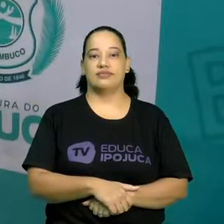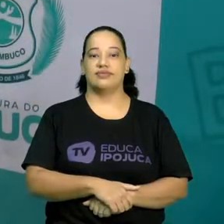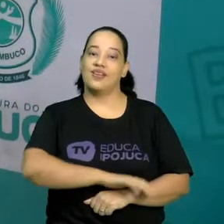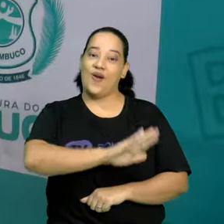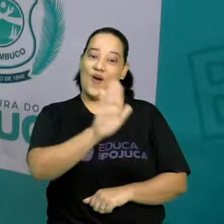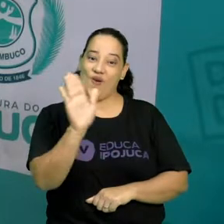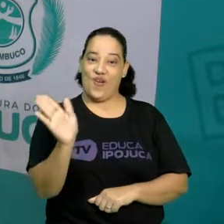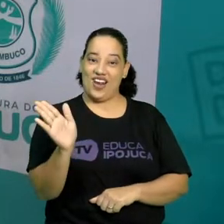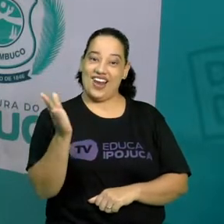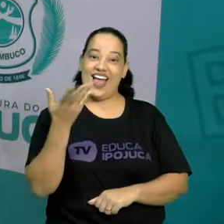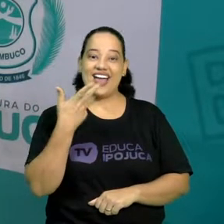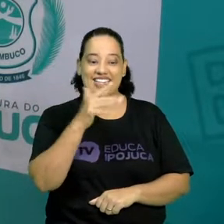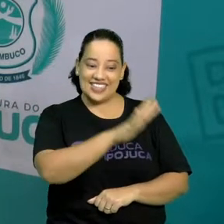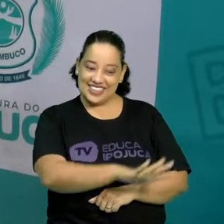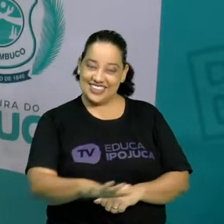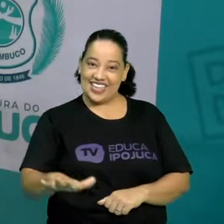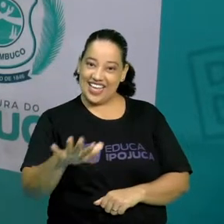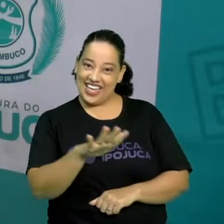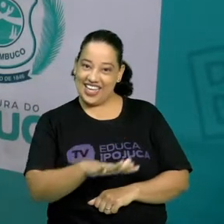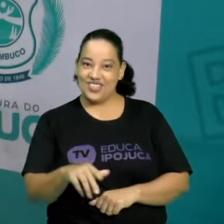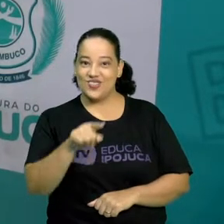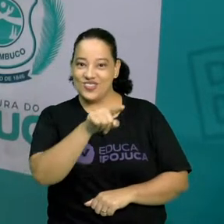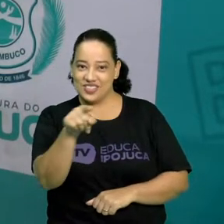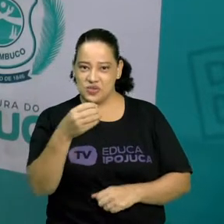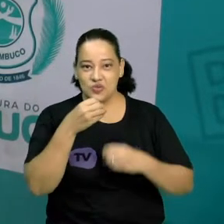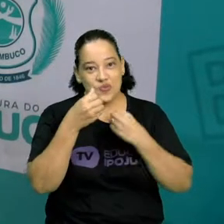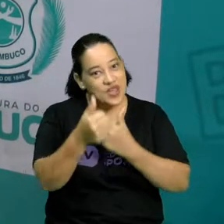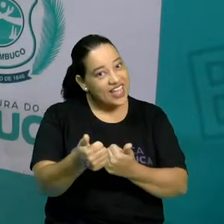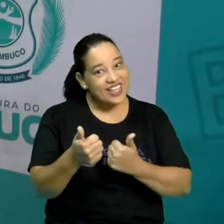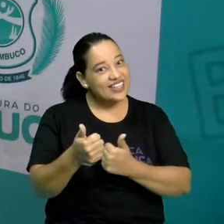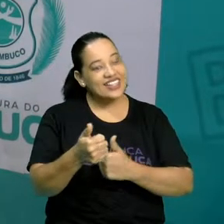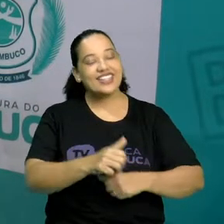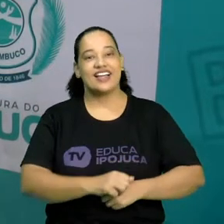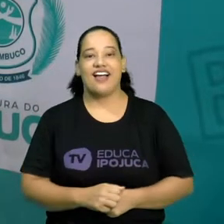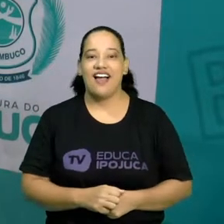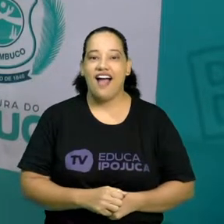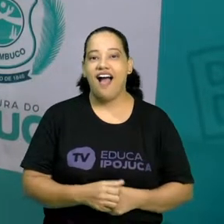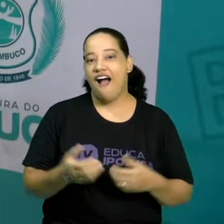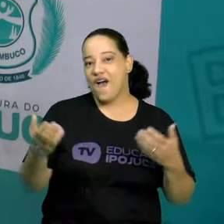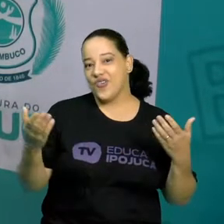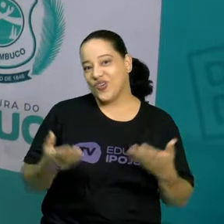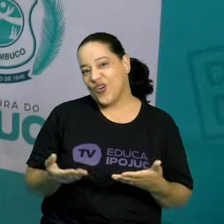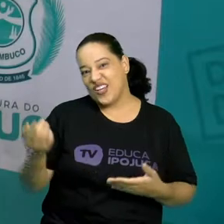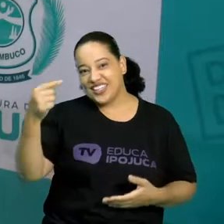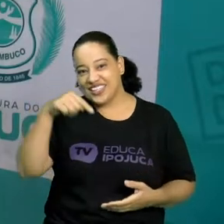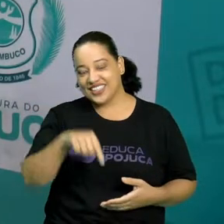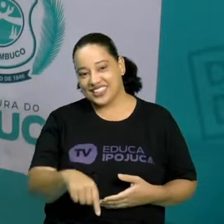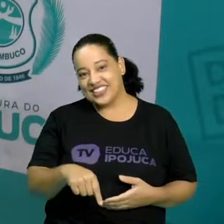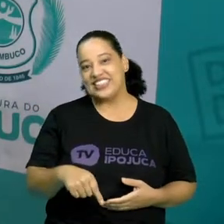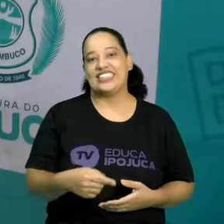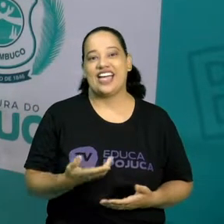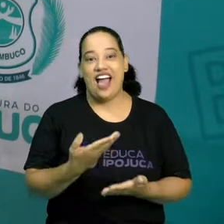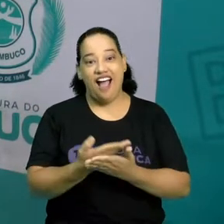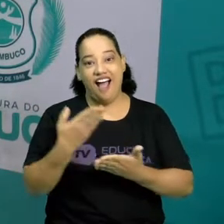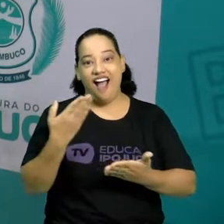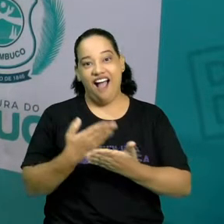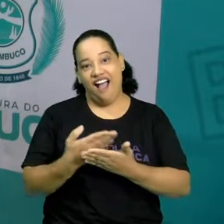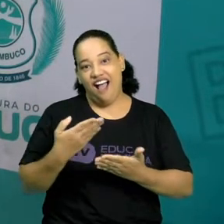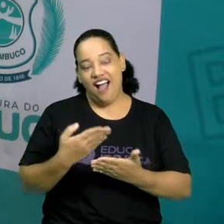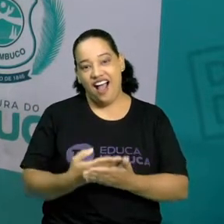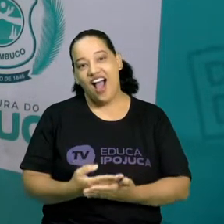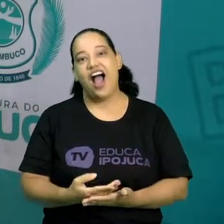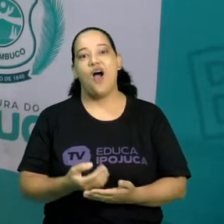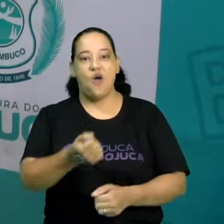Olá, crianças! Tudo bem com vocês? Estamos aqui com mais uma aula para os